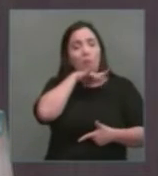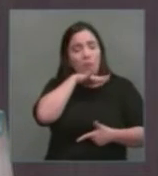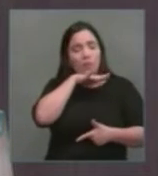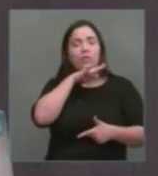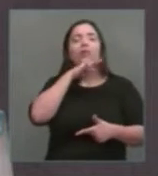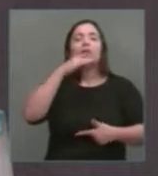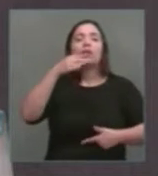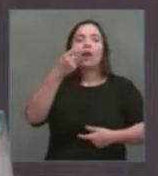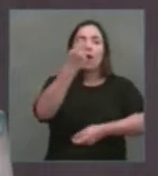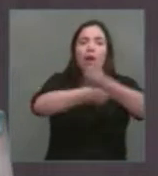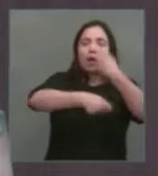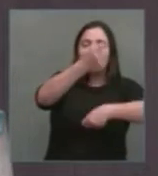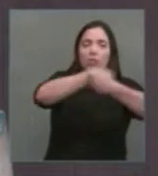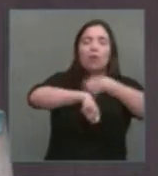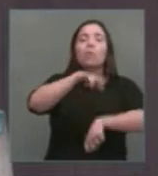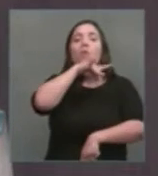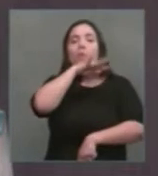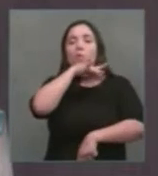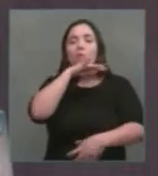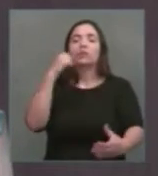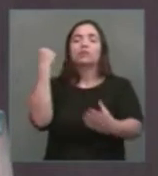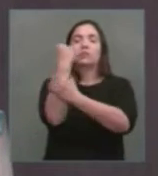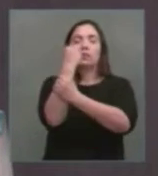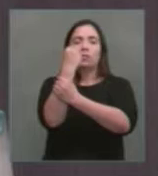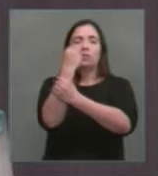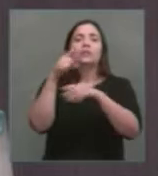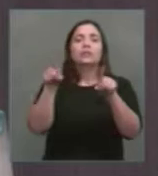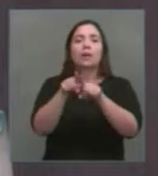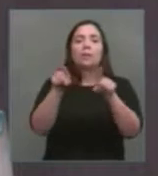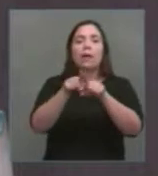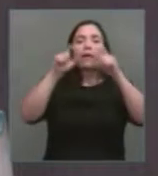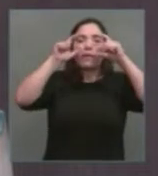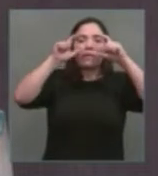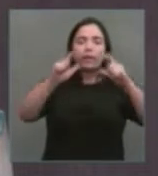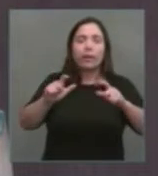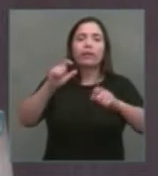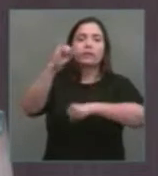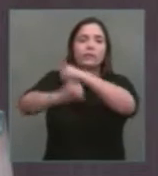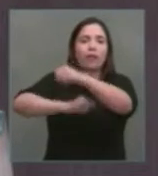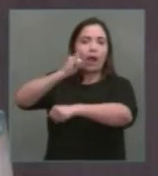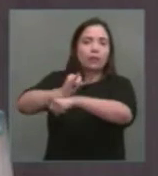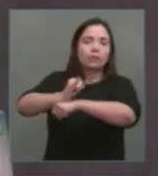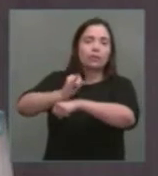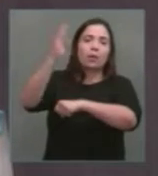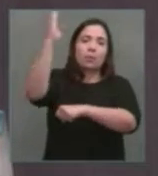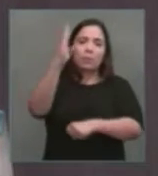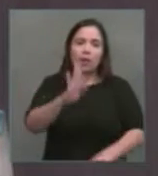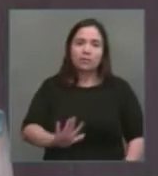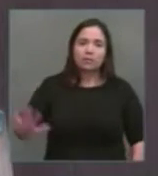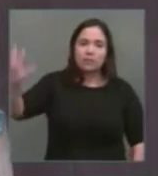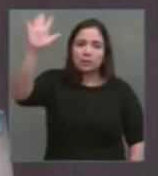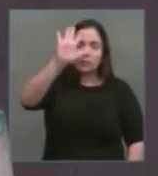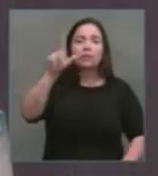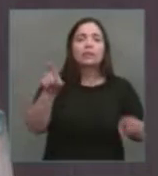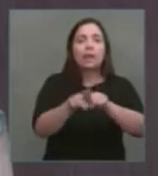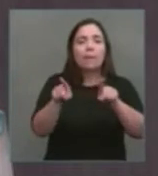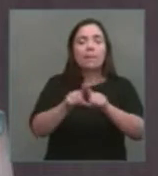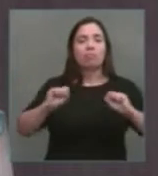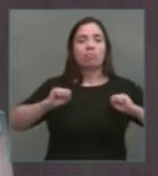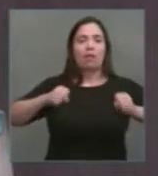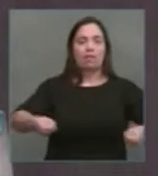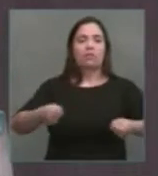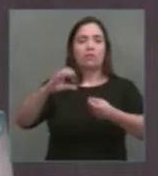é ruim do ponto de vista da segurança nacional e dos interesses internacionais do país, é ruim do ponto de vista da defesa dos consumidores.